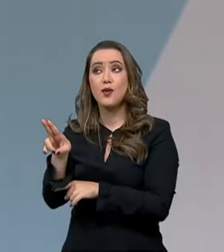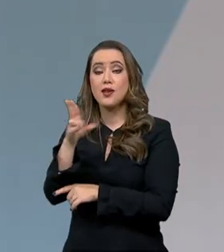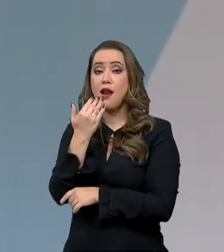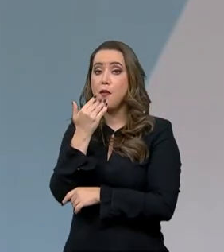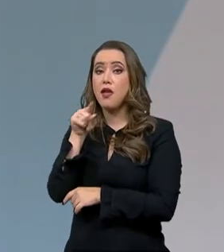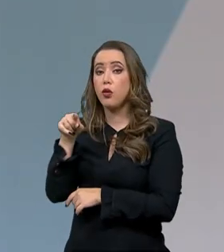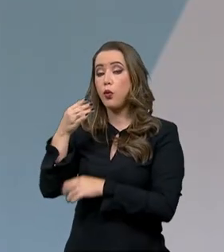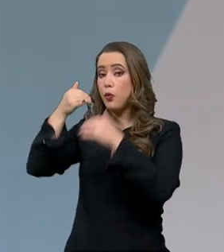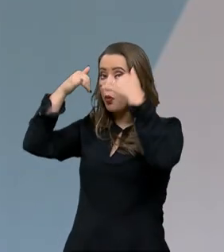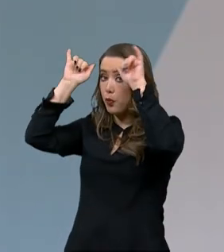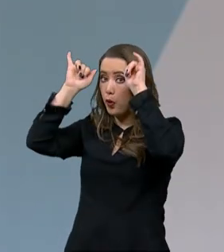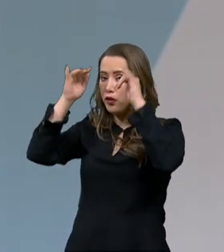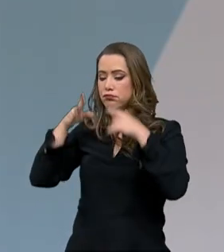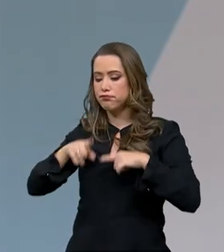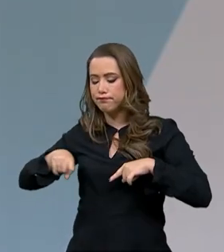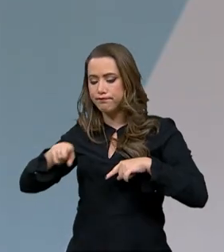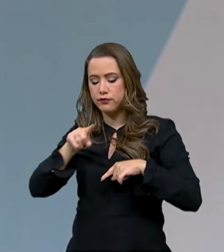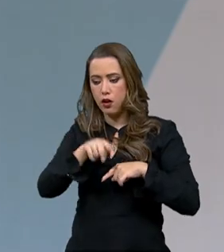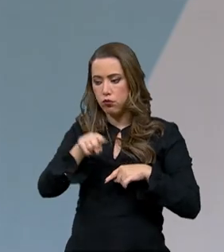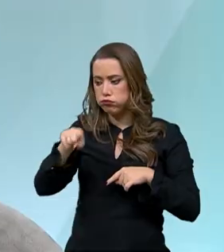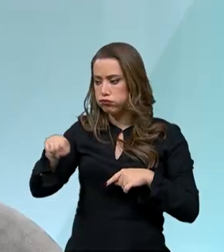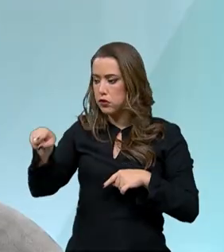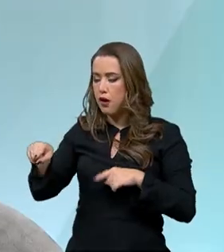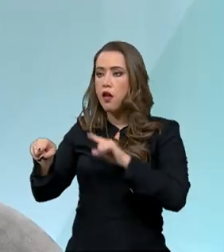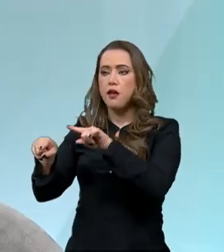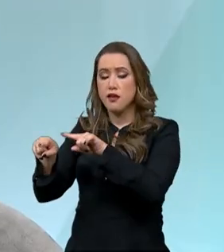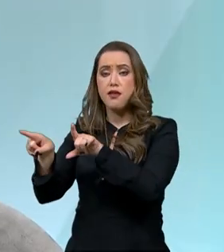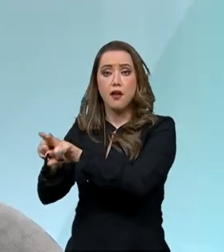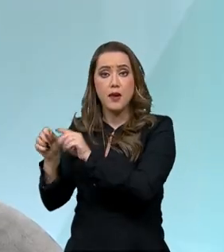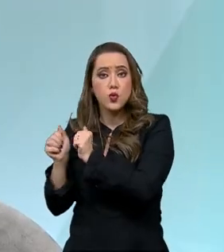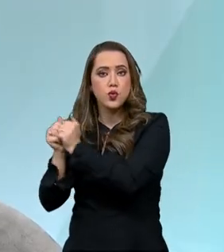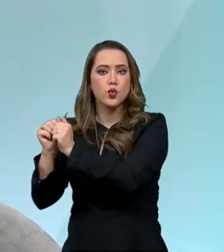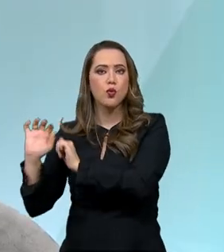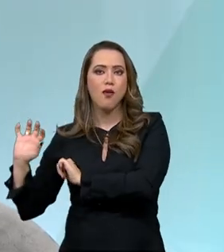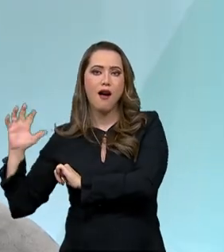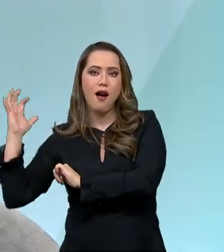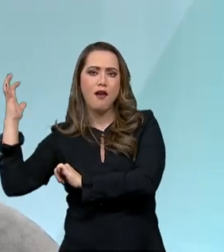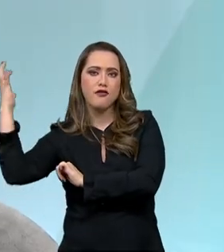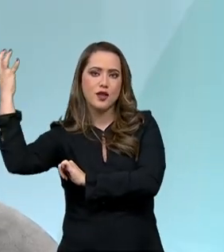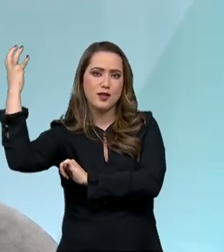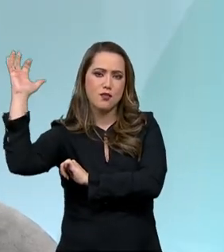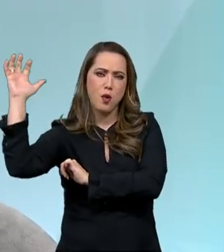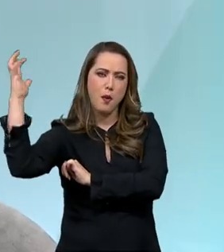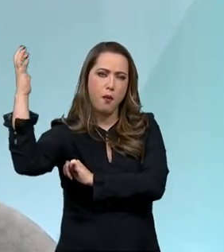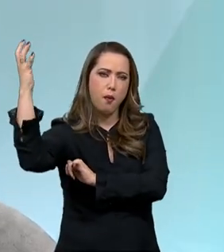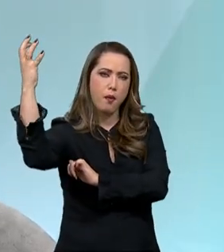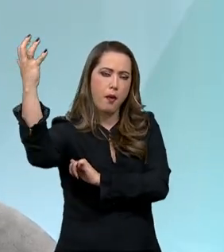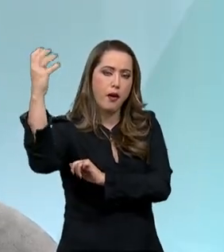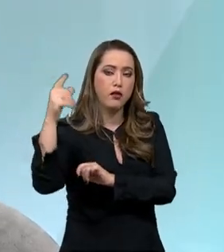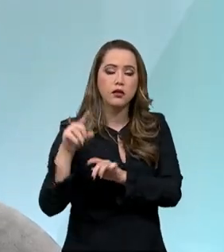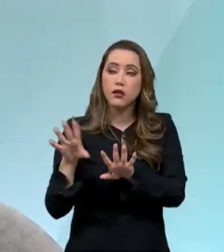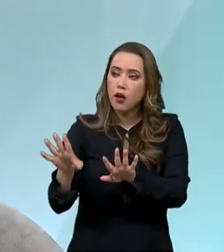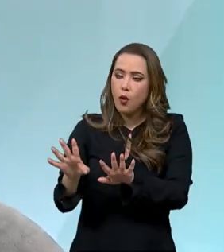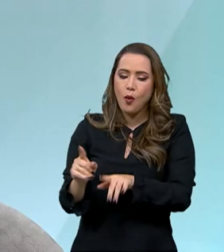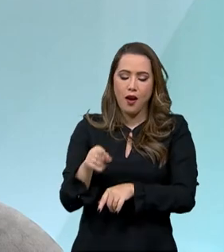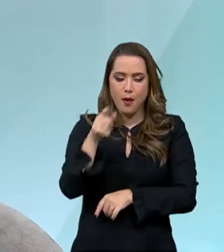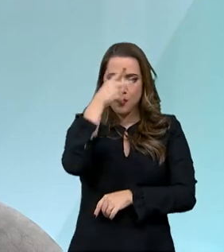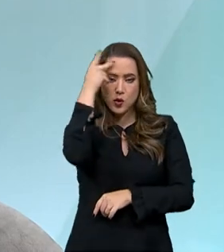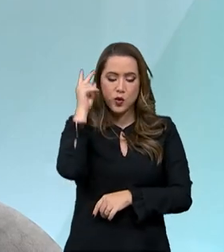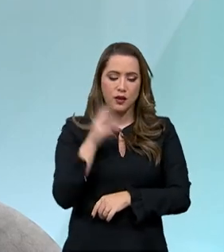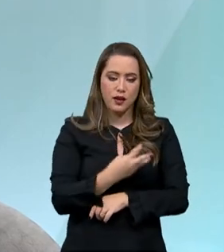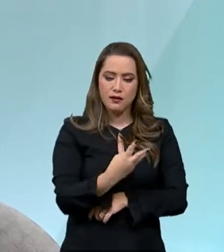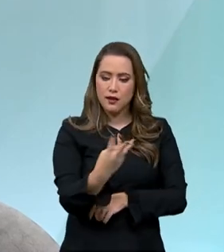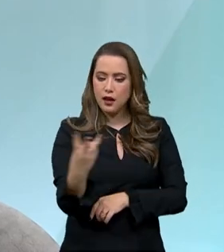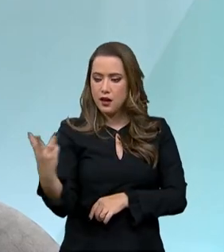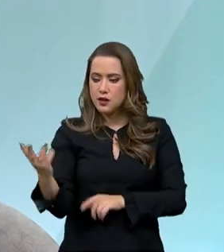árvores, né? De tal sorte que o produtor, ele não depende mais só de uma cadeia produtiva, né? Ele tem